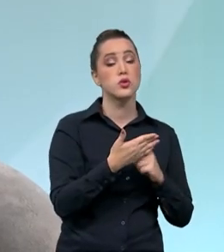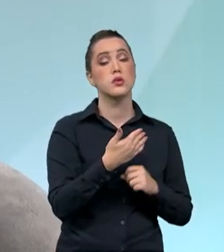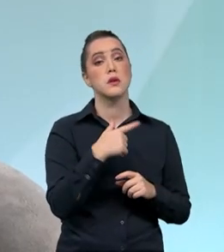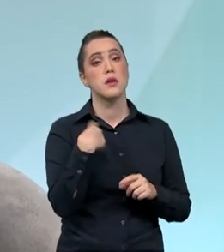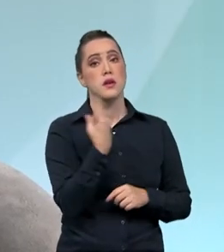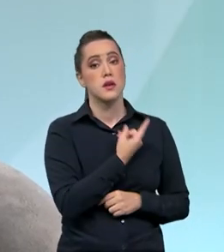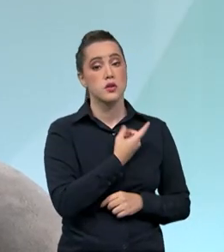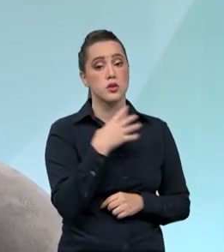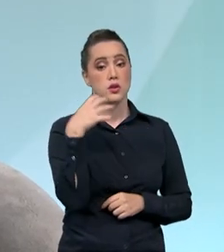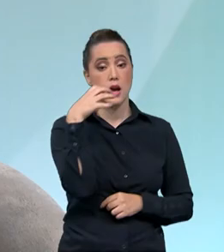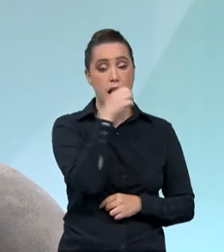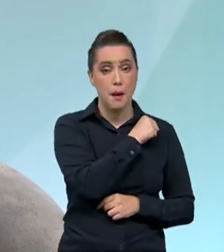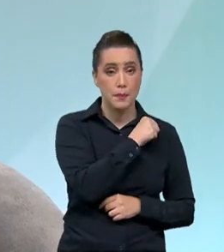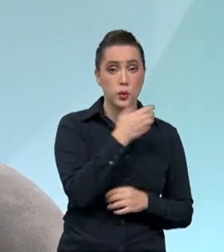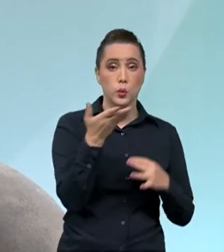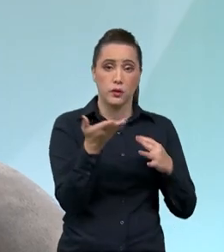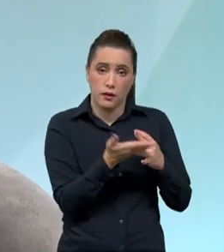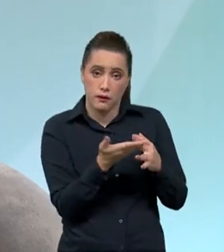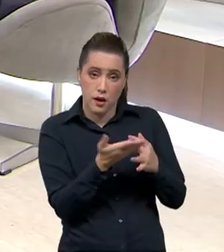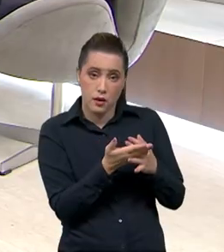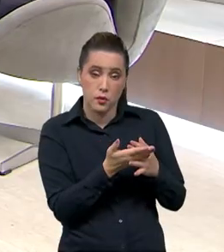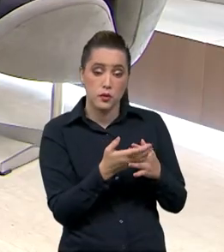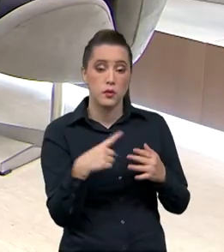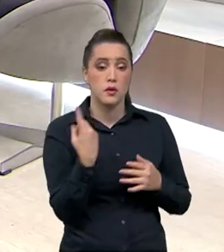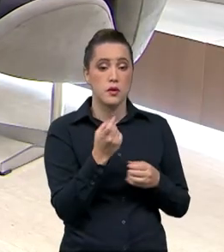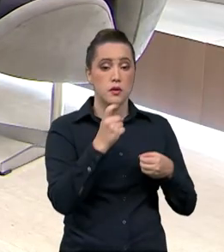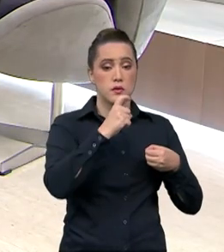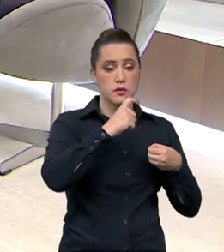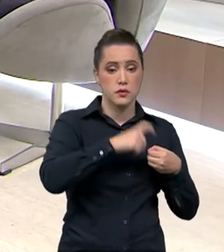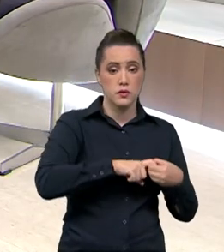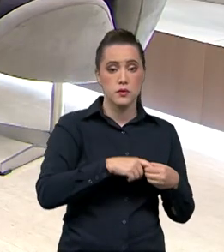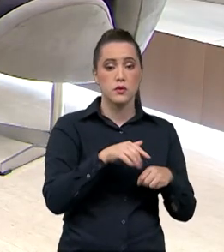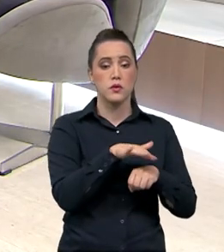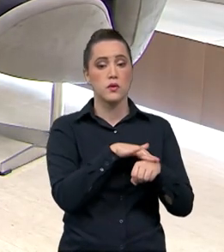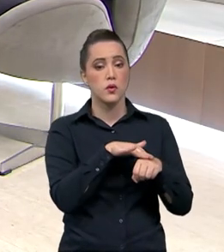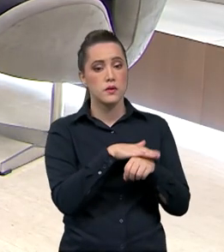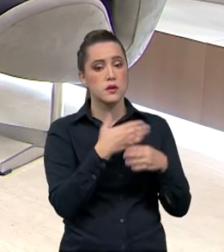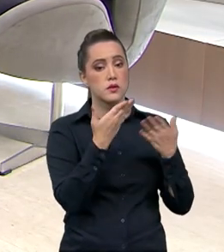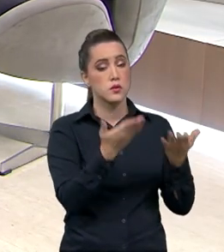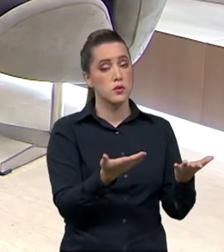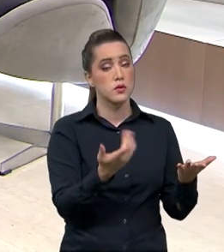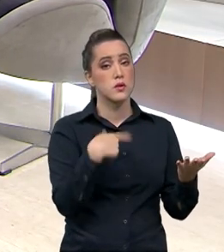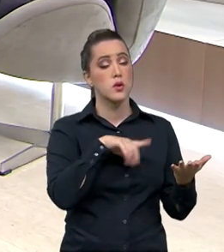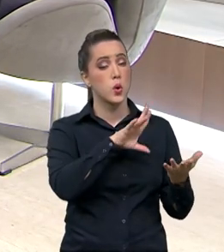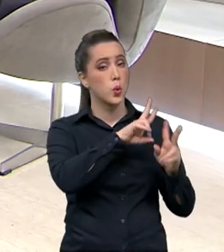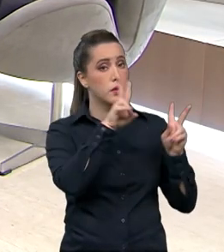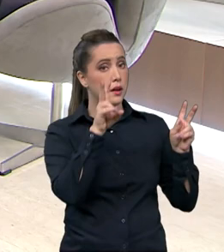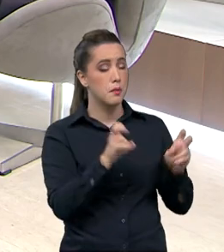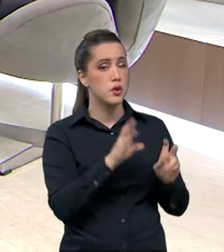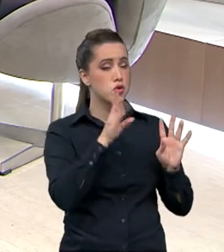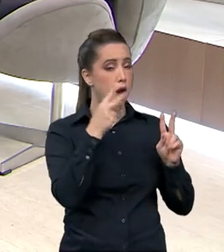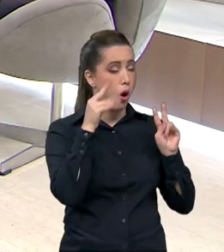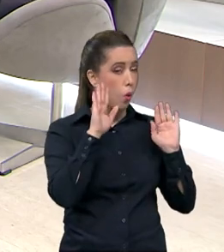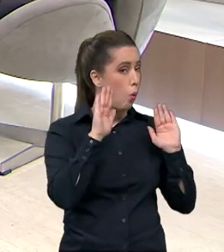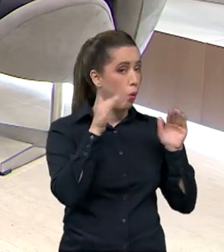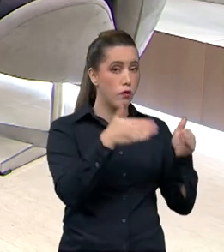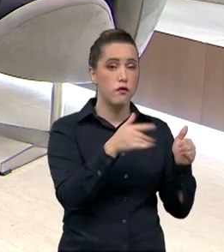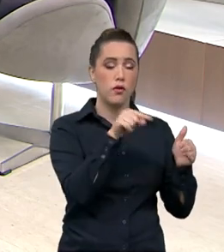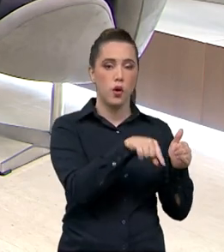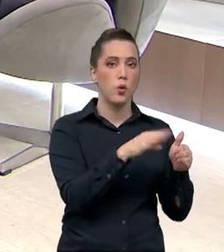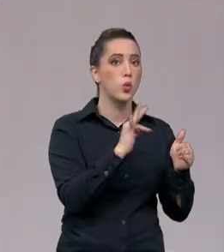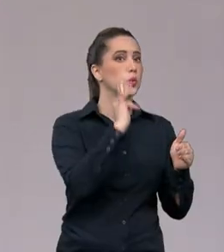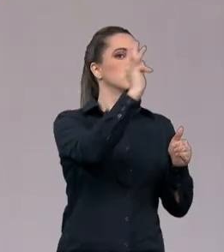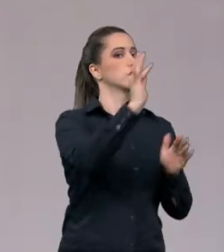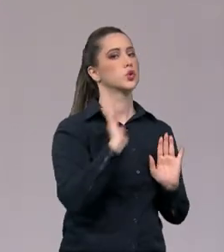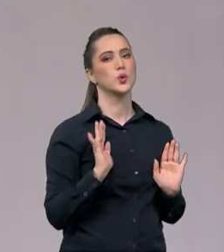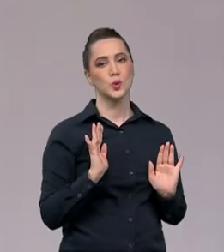A gente vai fazer um intervalo rápido agora e, ao voltarmos, eu gostaria de conversar com o senhor agora já com uma visão, então, de presente e